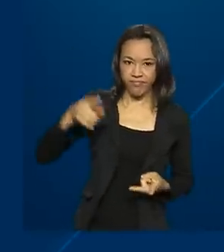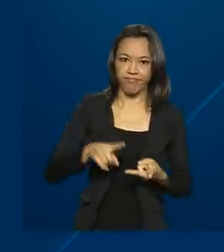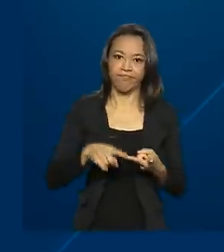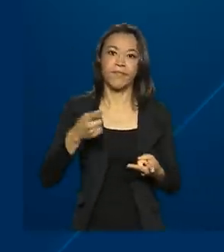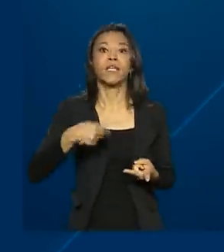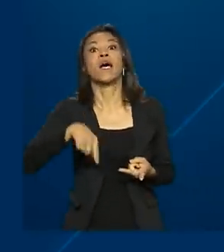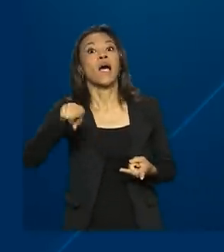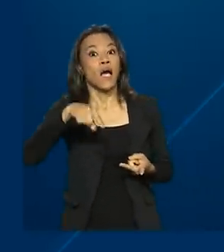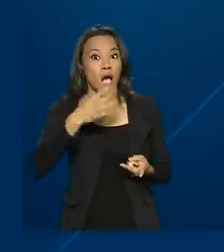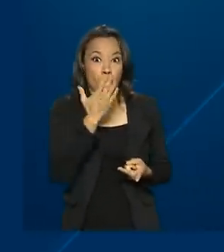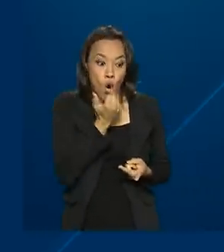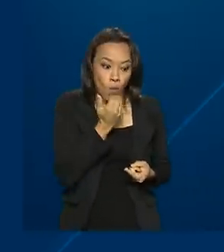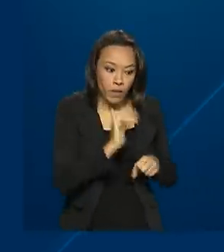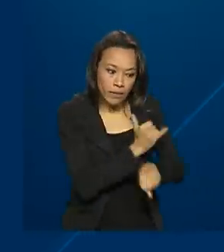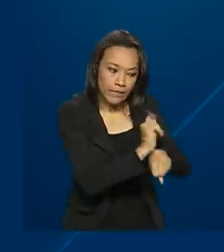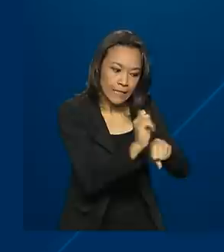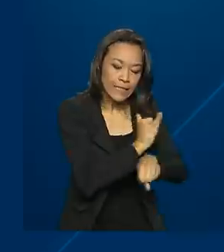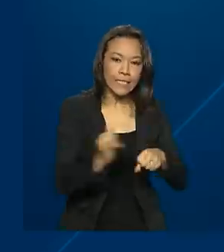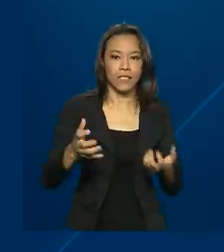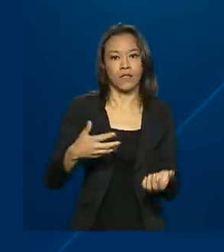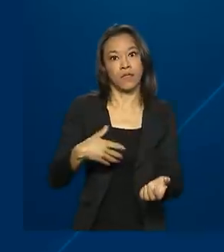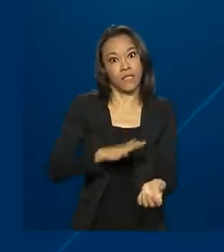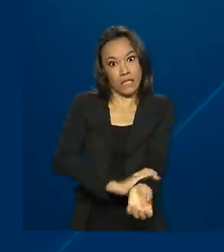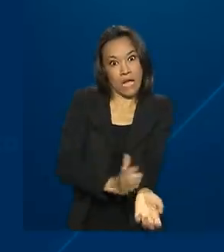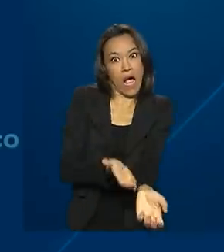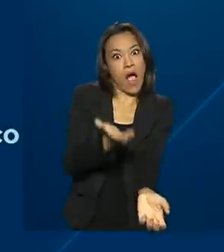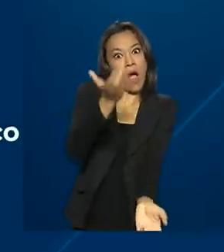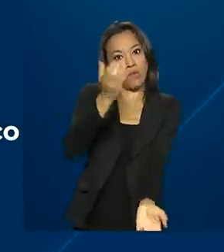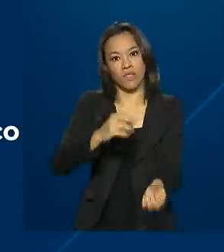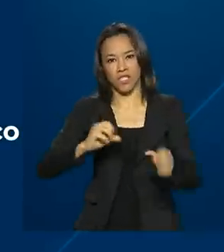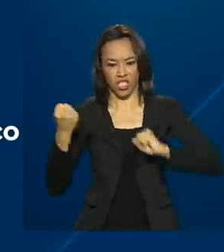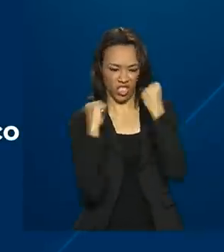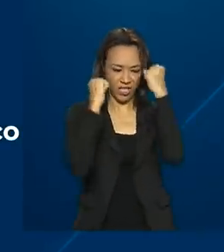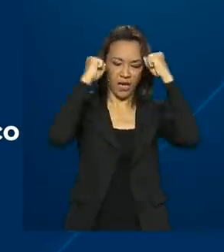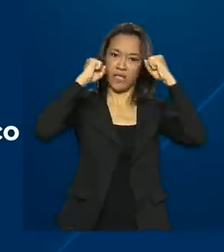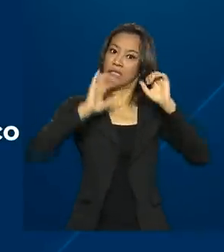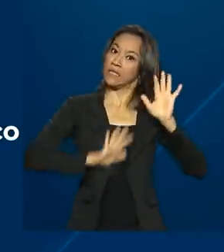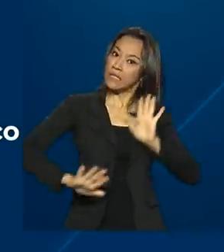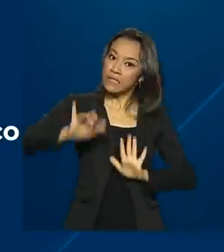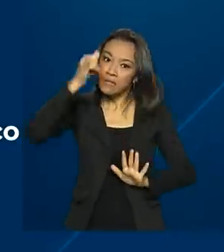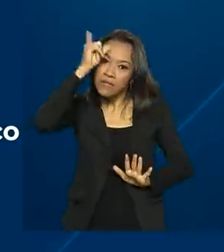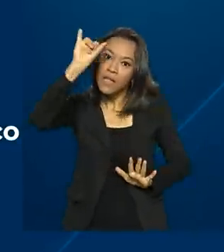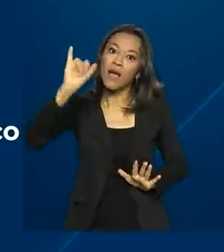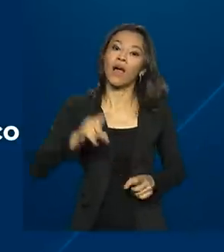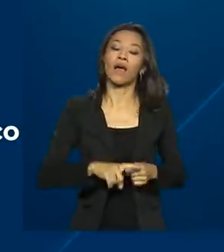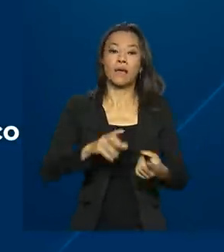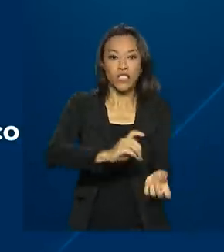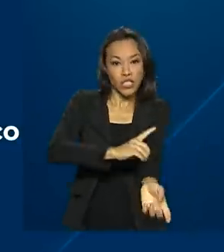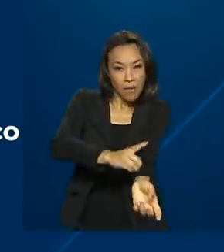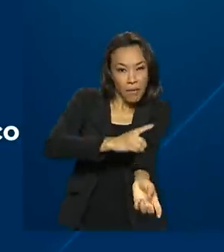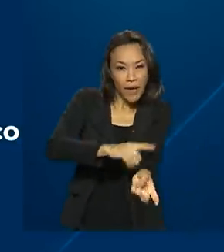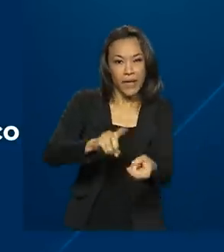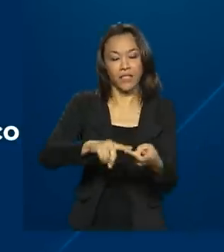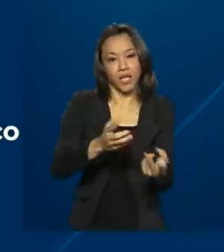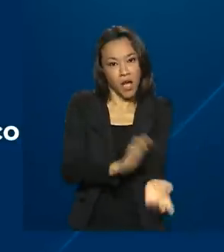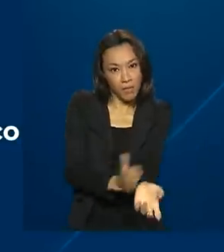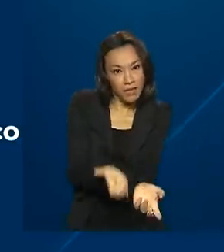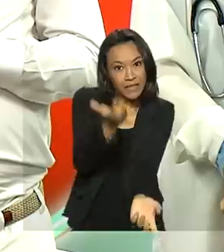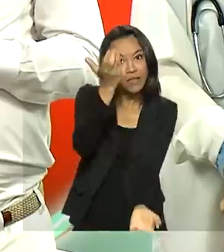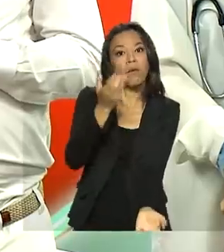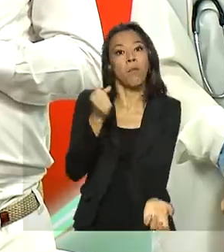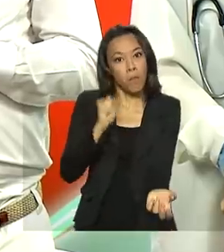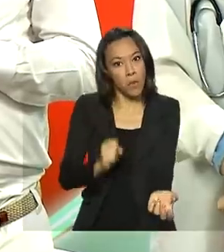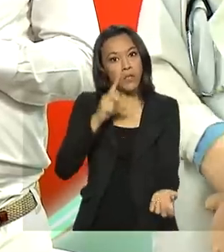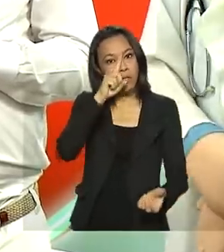má alimentação, colesterol alto e estresse. Doenças como diabetes e hipertensão aumentam o